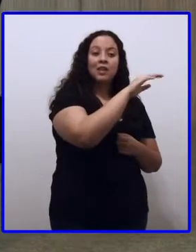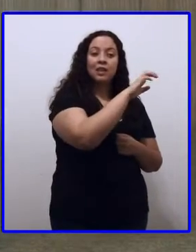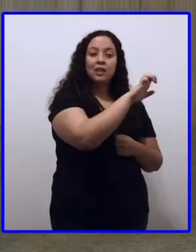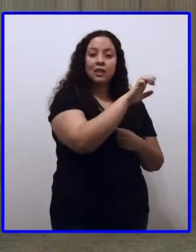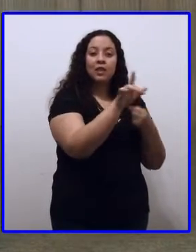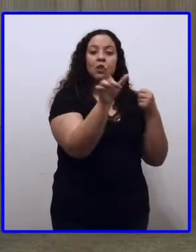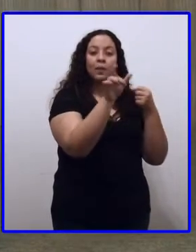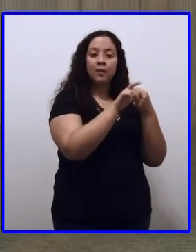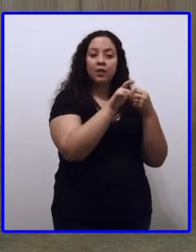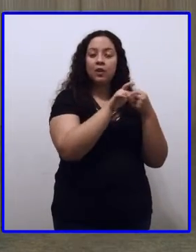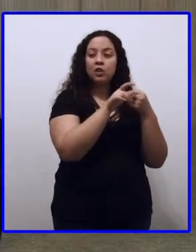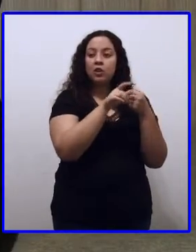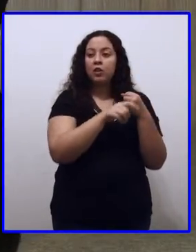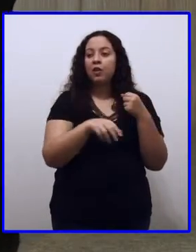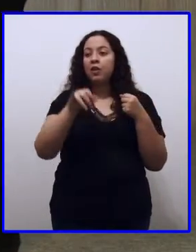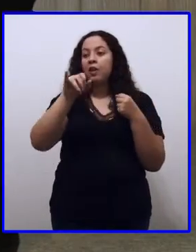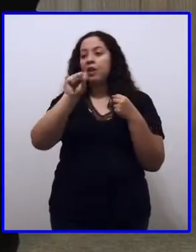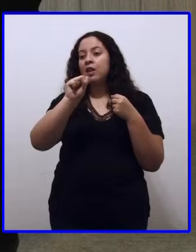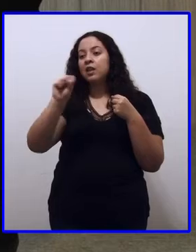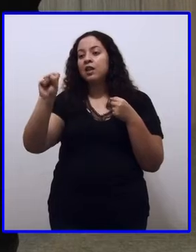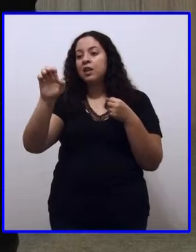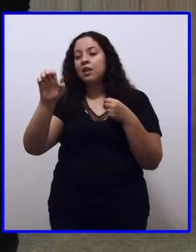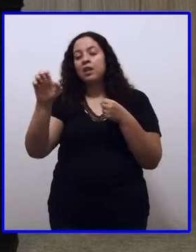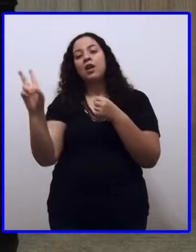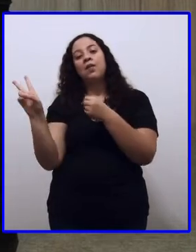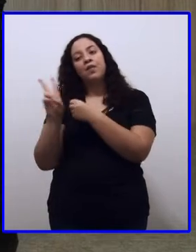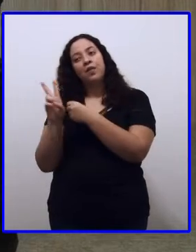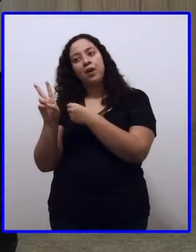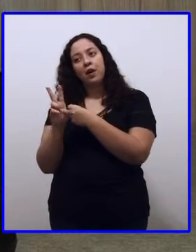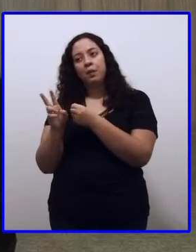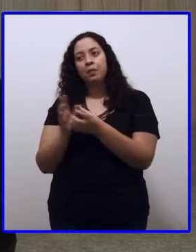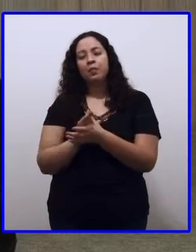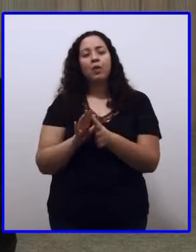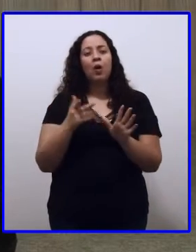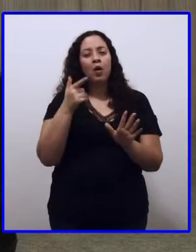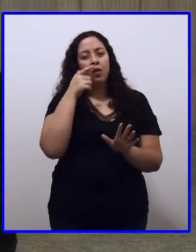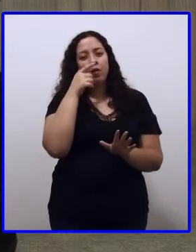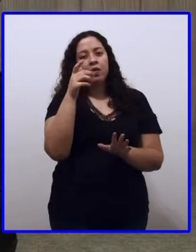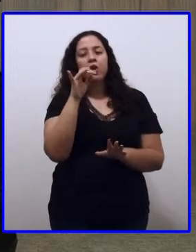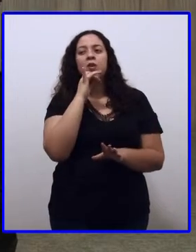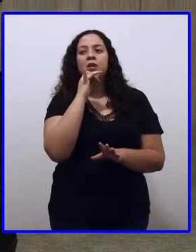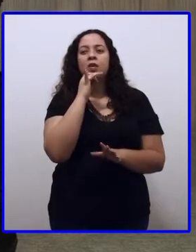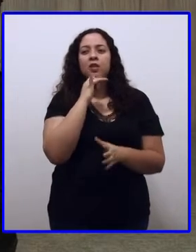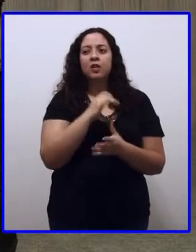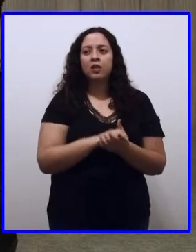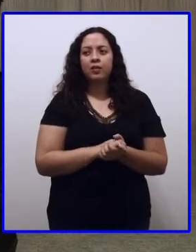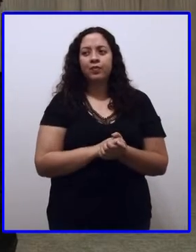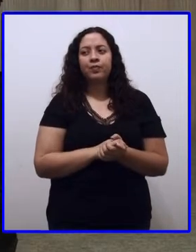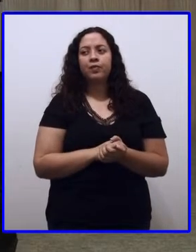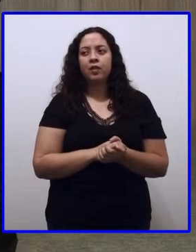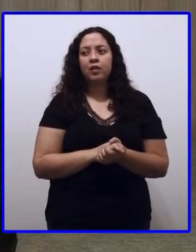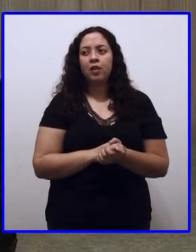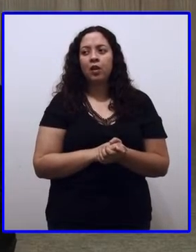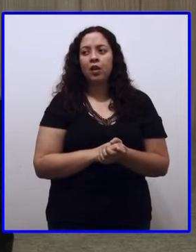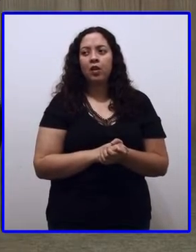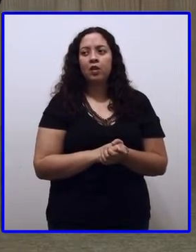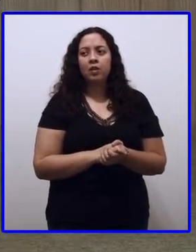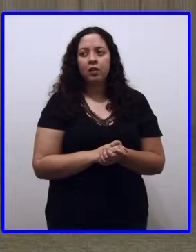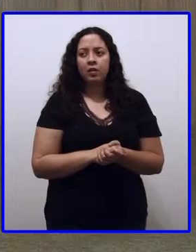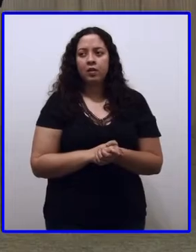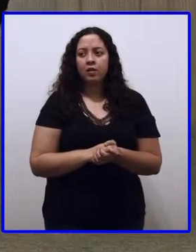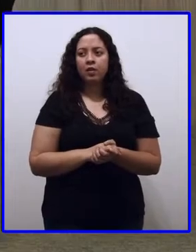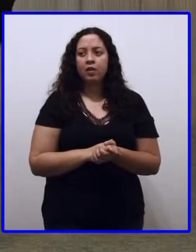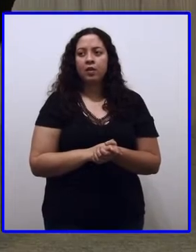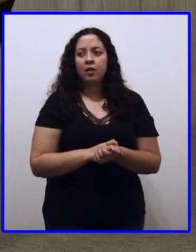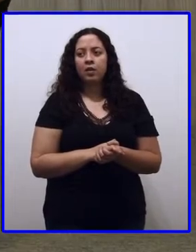dois S é um verbo. Isso. Muito fácil, hein? Olha o exemplo. Quando a gente dá um exemplo, fica muito mais fácil. Muito mais